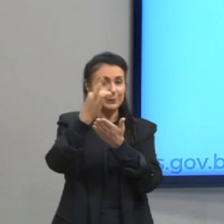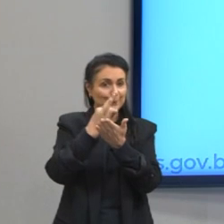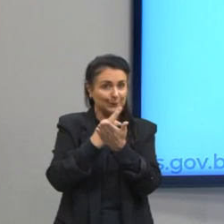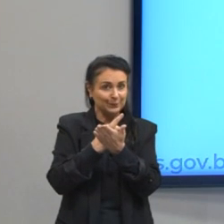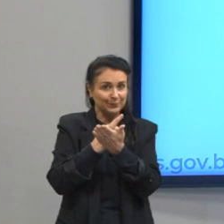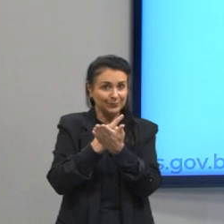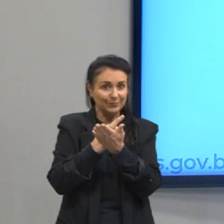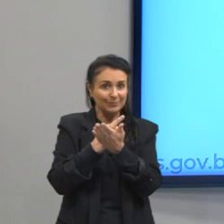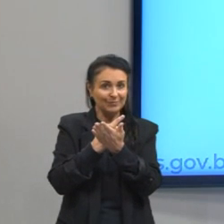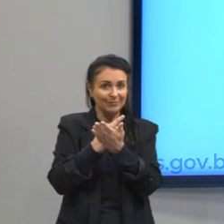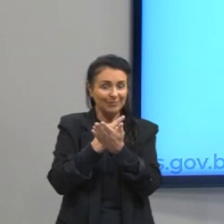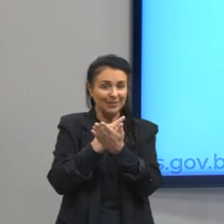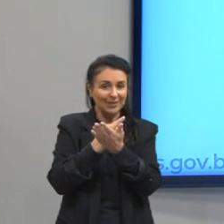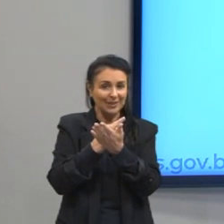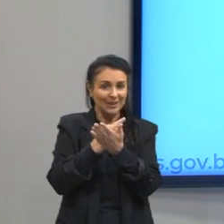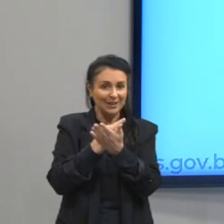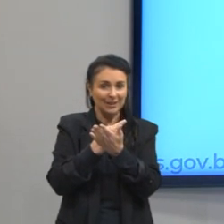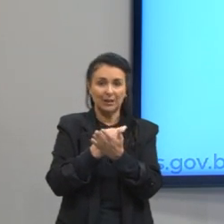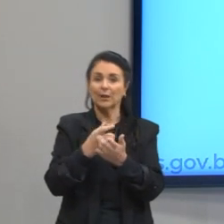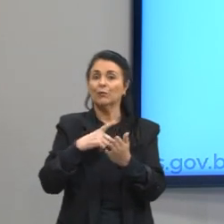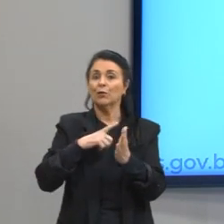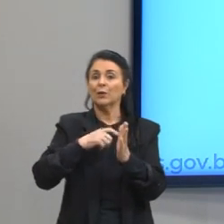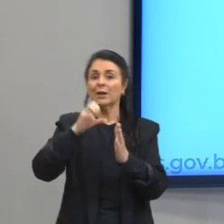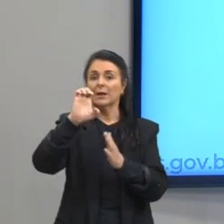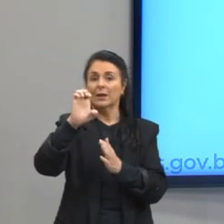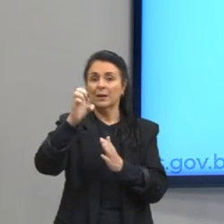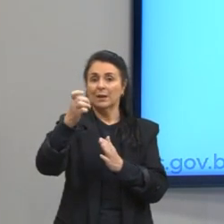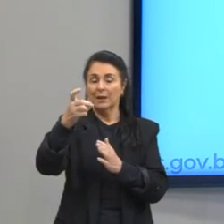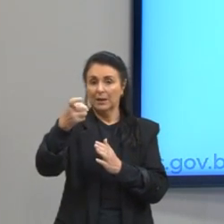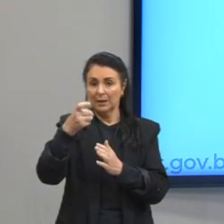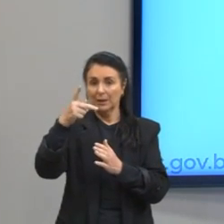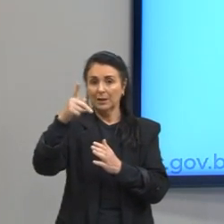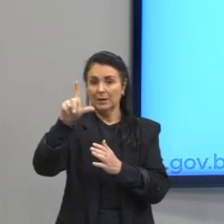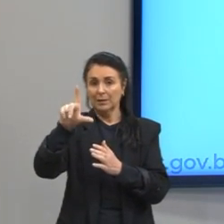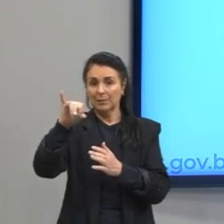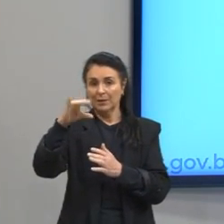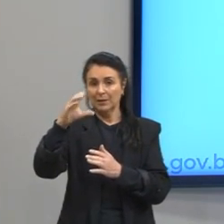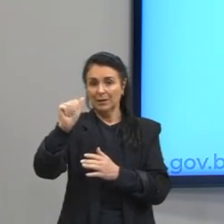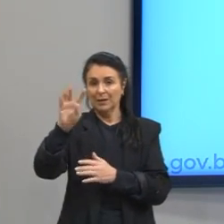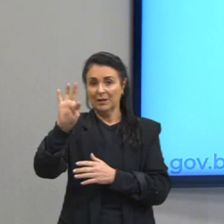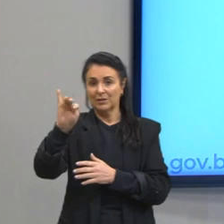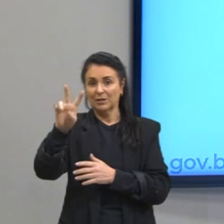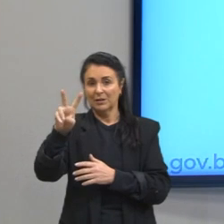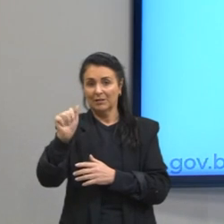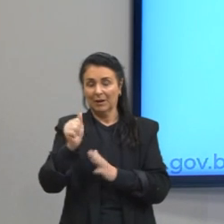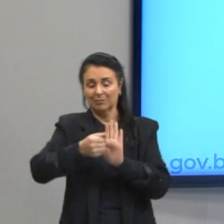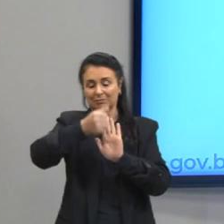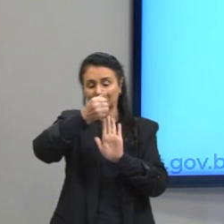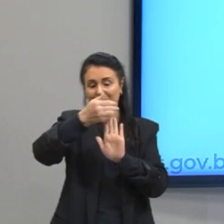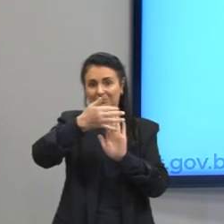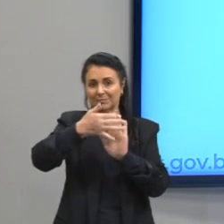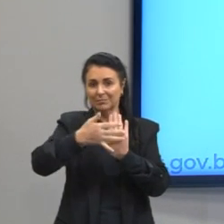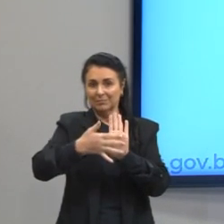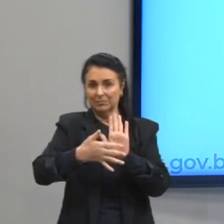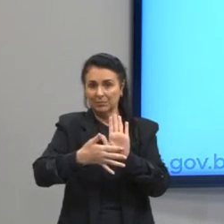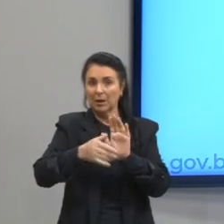que for explicativa, ela vai fazer o quê? Óbvio, trazer uma